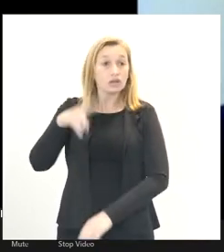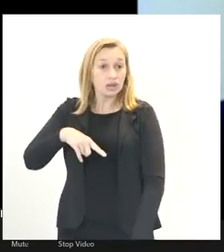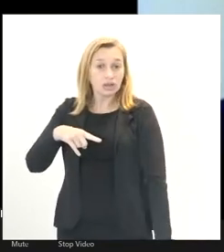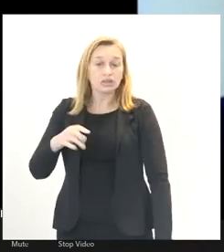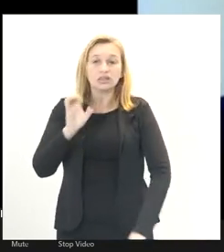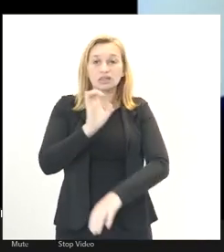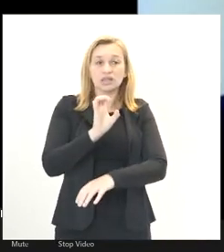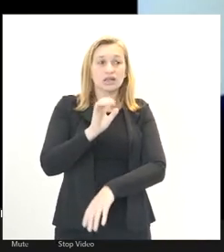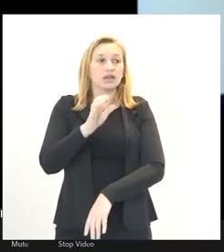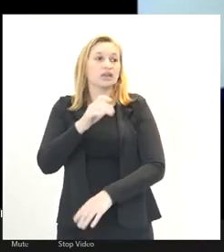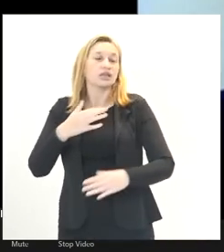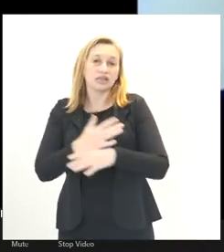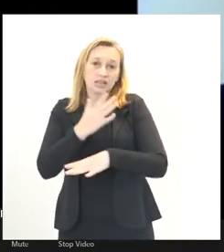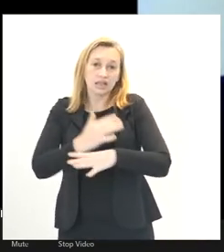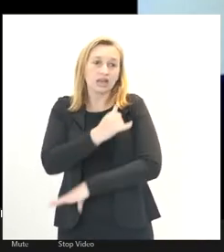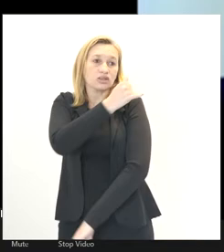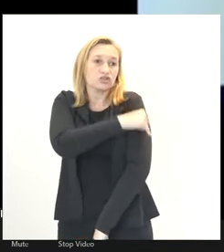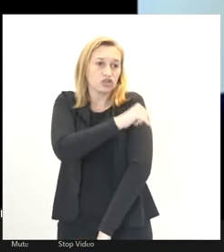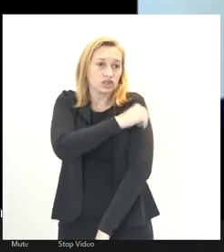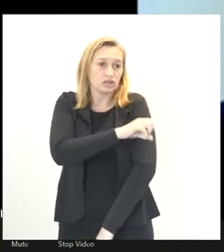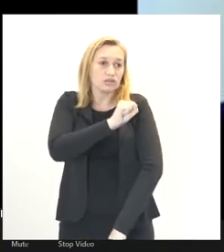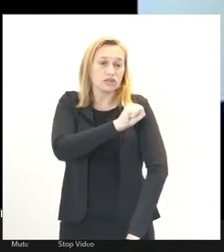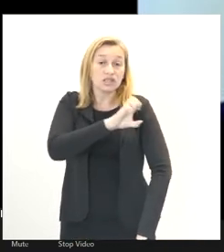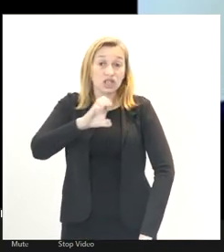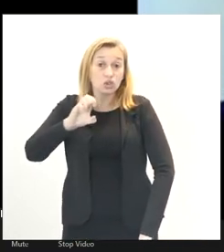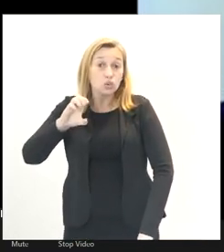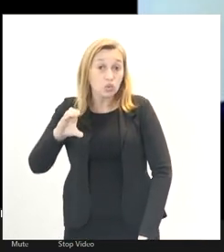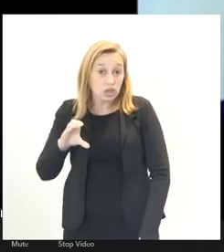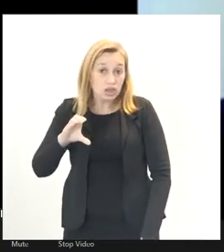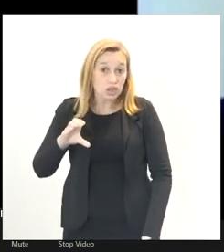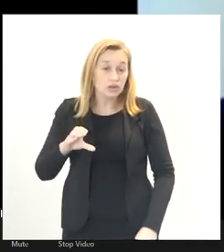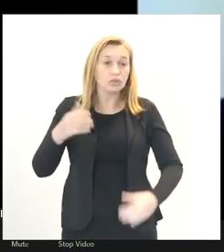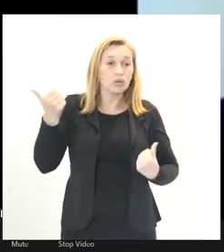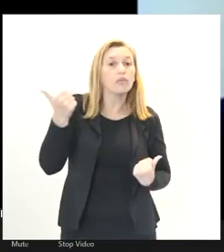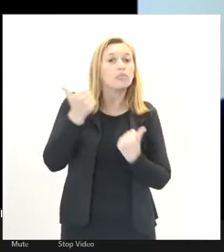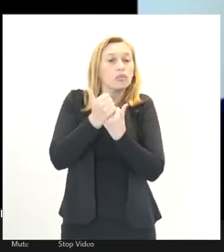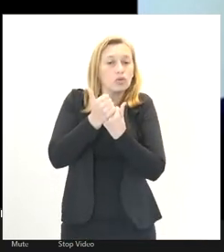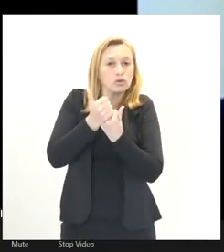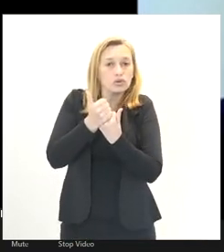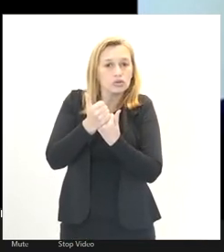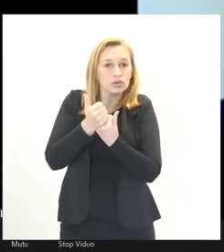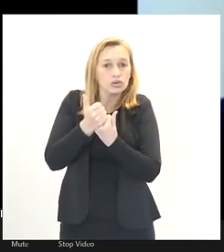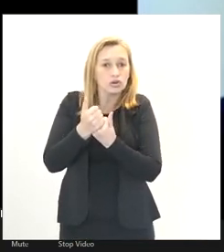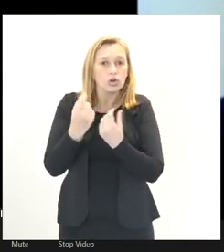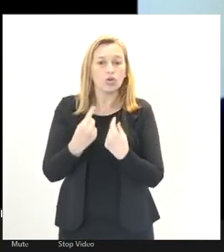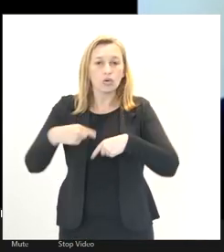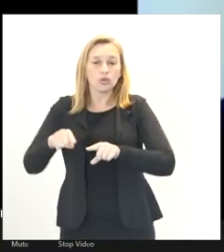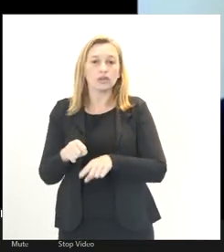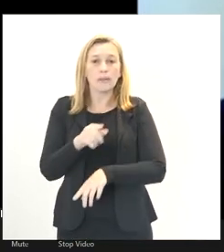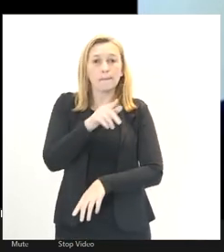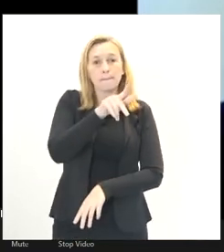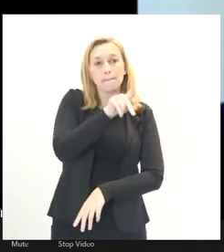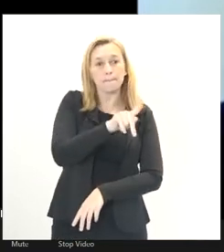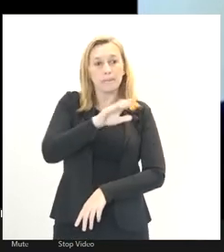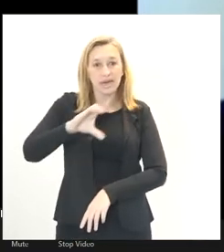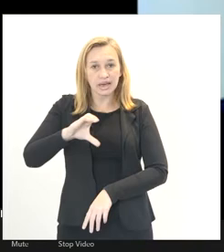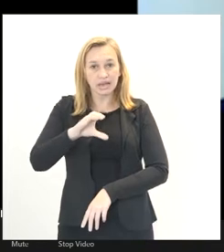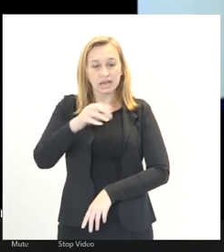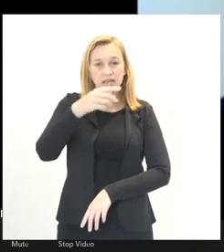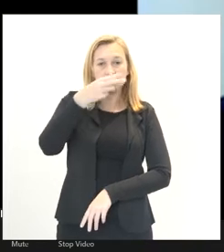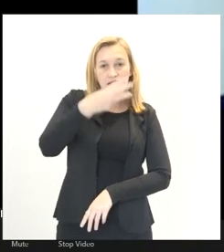do Rio de Janeiro, da rede estadual, da SEDUC, o apoio ao movimento nacional contra a PEC 32 e a